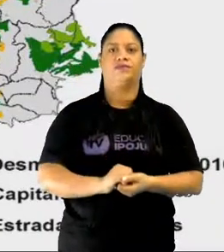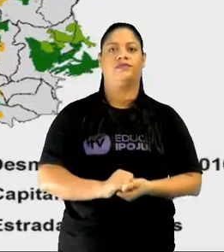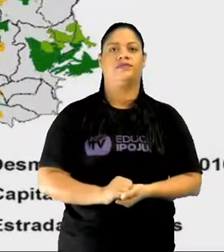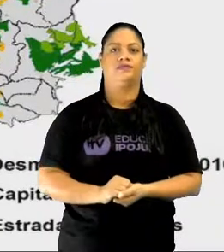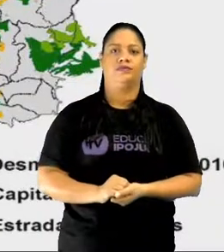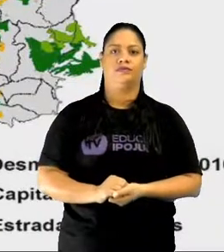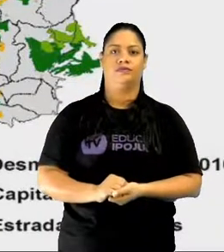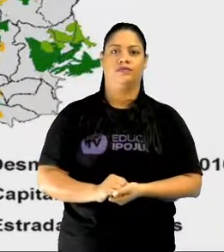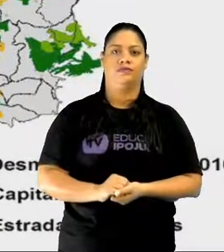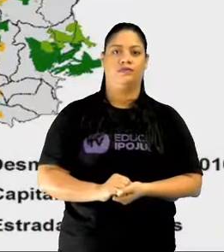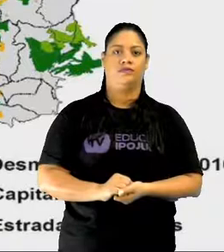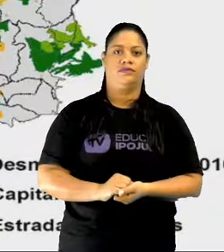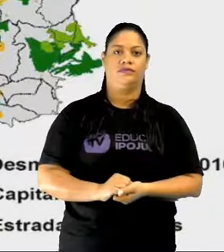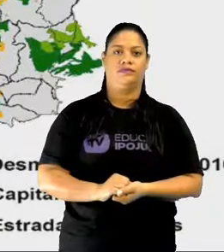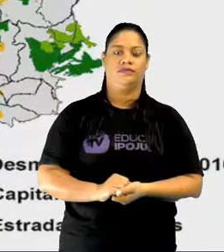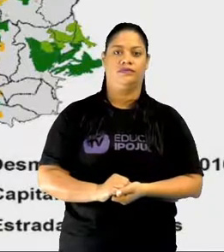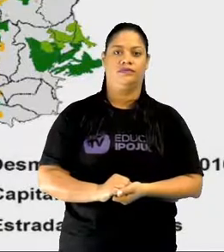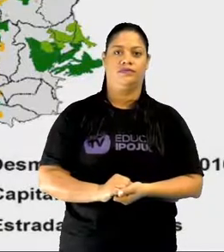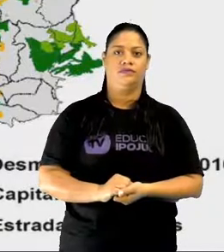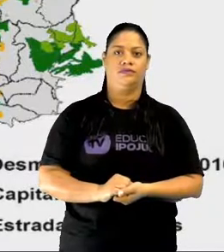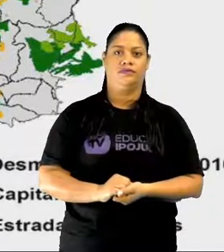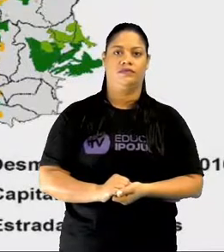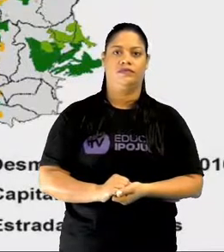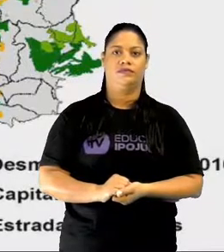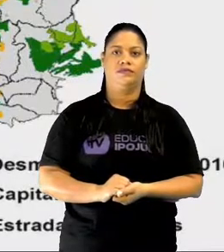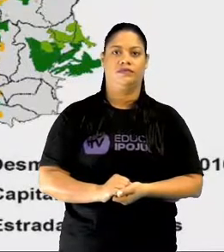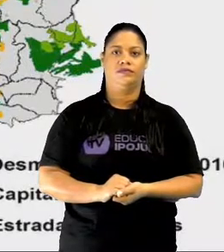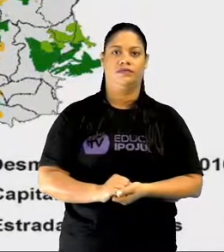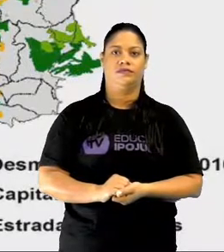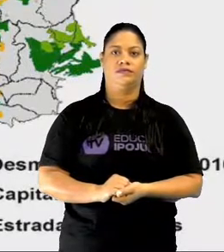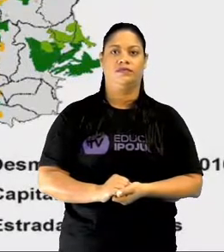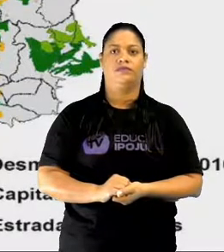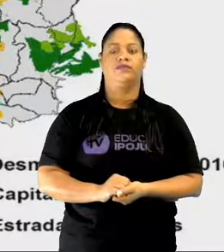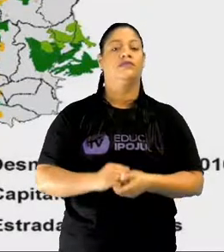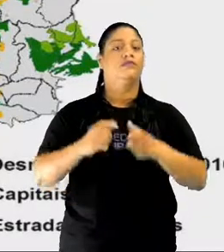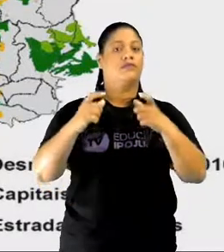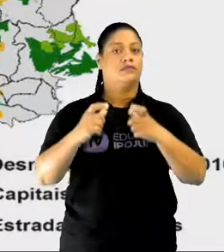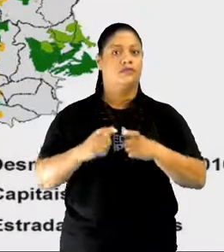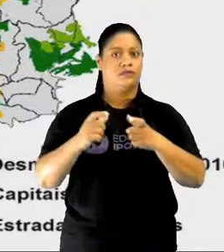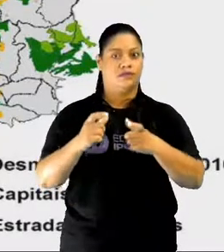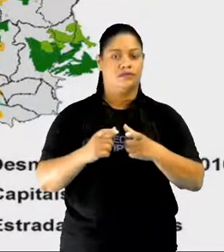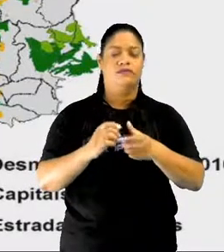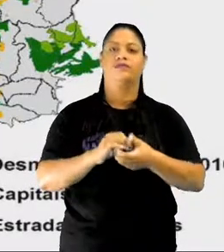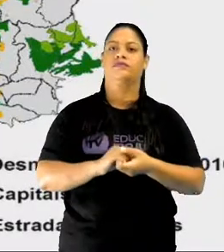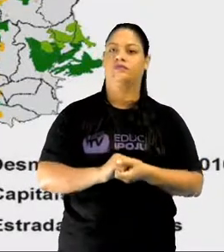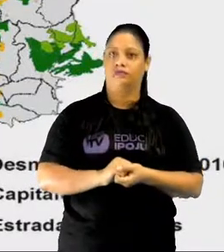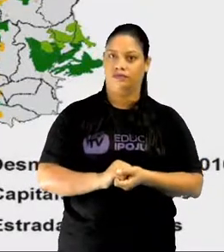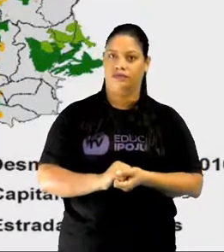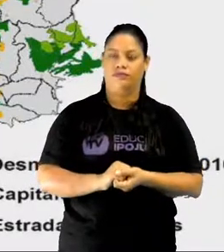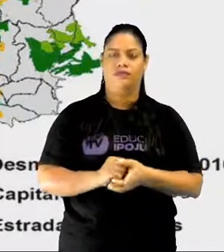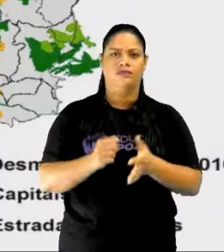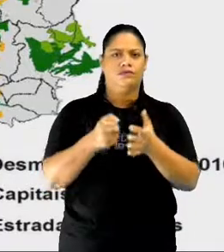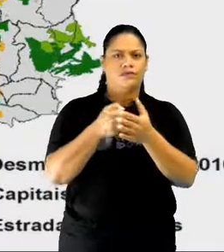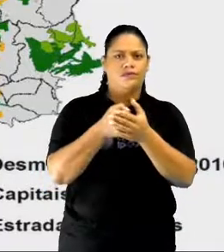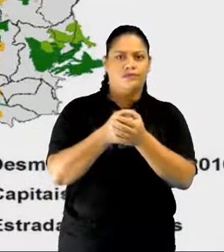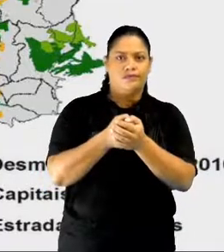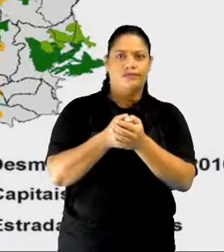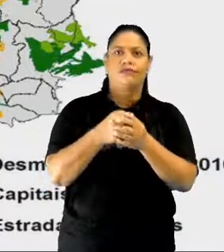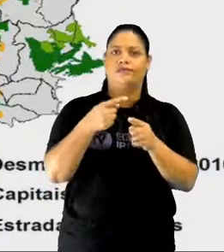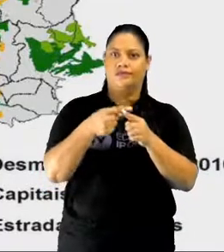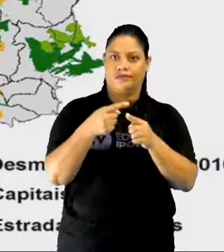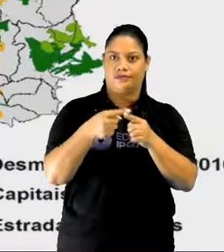As unidades de conservação, em sua maioria, unidades de conservação sustentáveis, por conta do